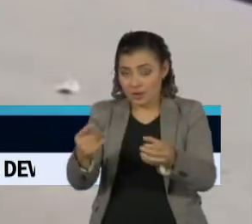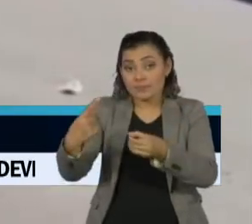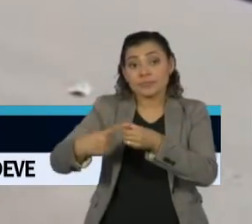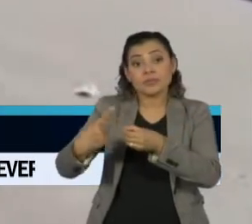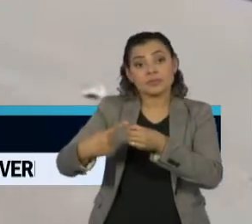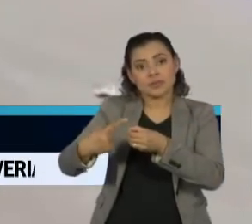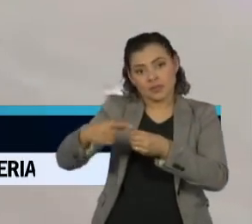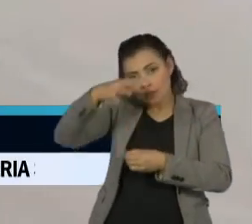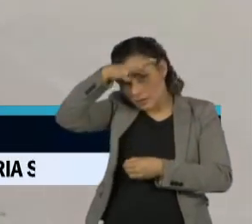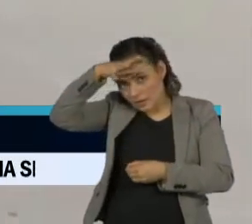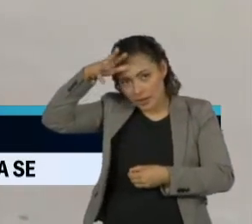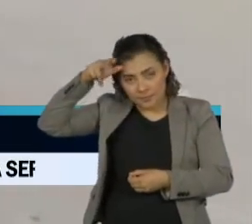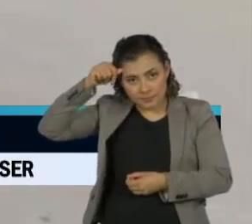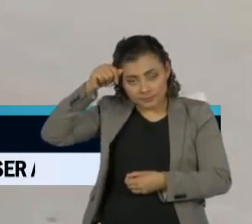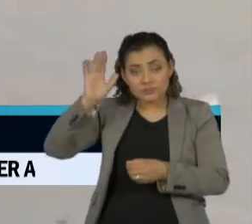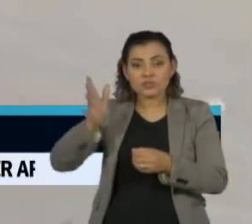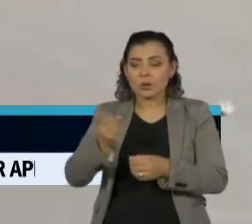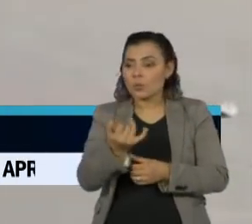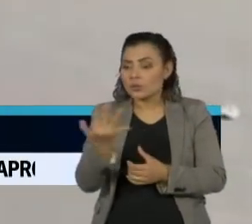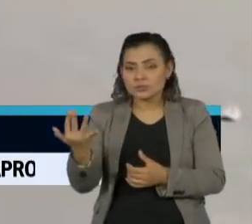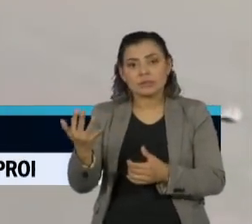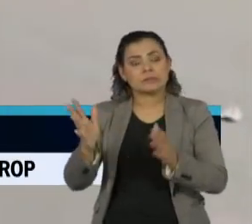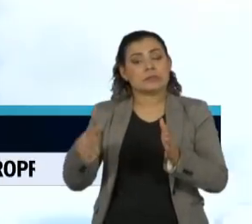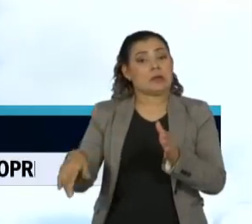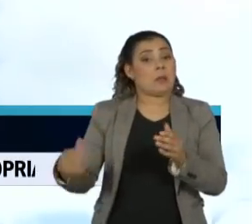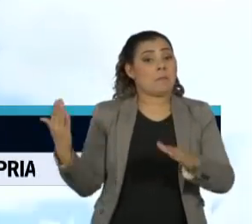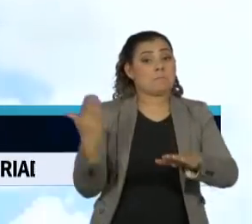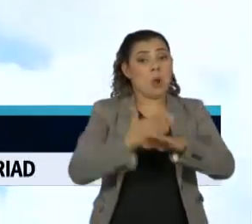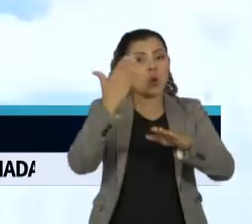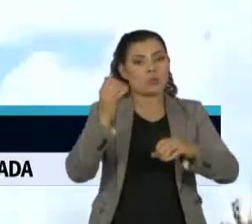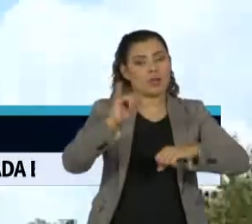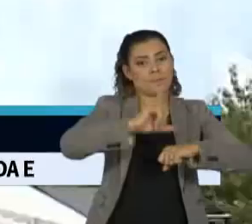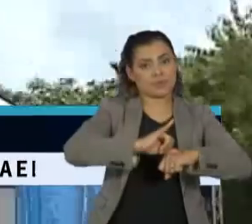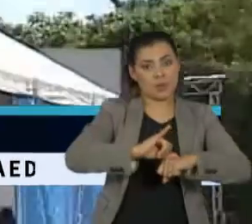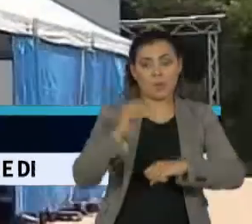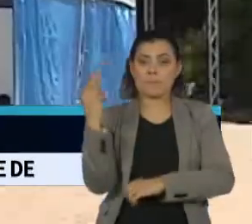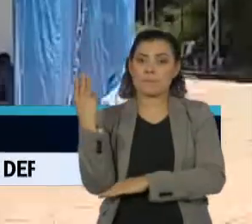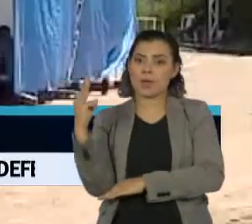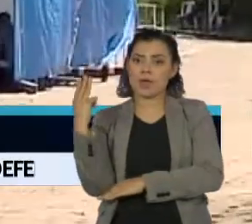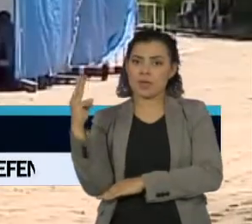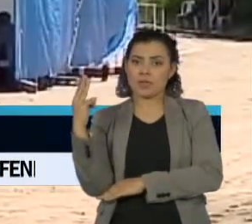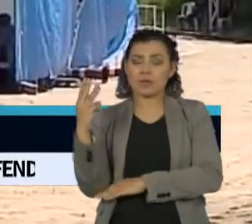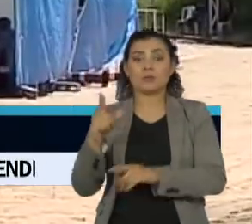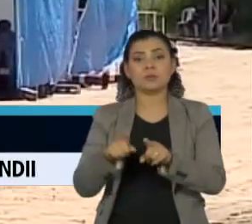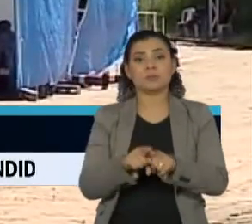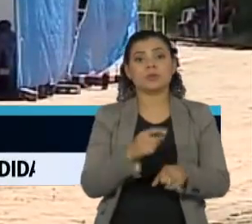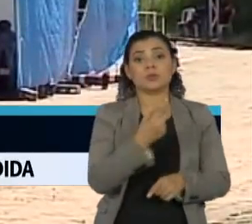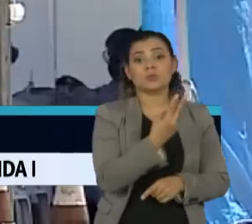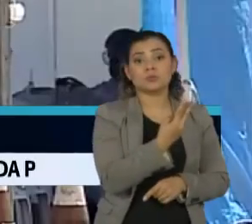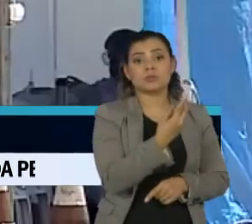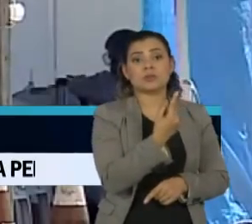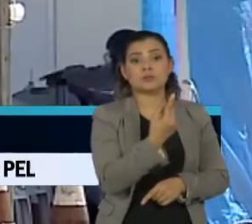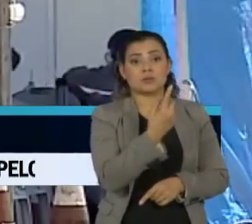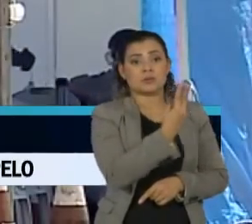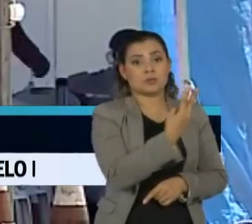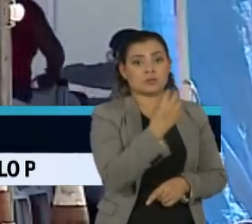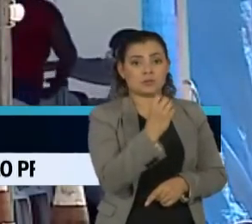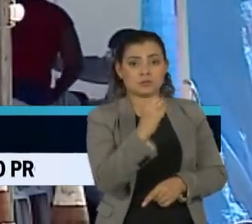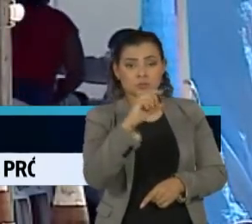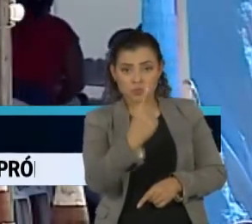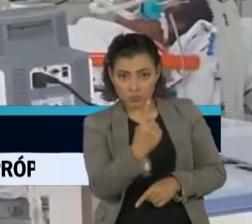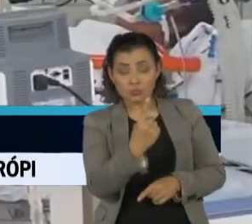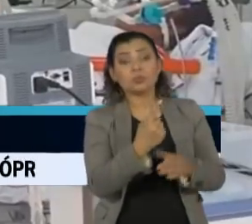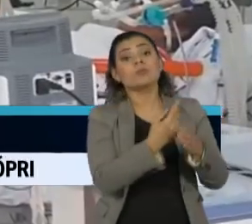Amazonas, o número de casos da doença é maior do que na capital. No Maranhão, 201 dos 217 municípios têm casos de